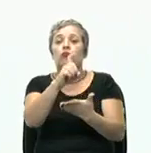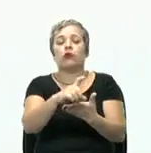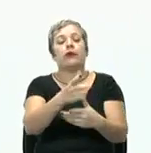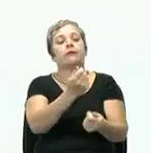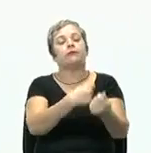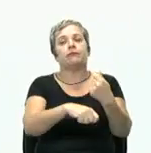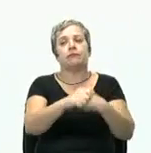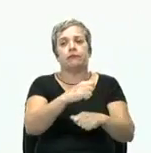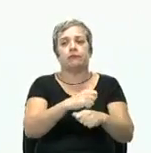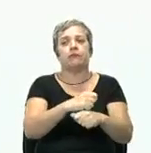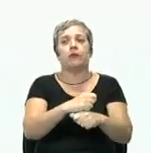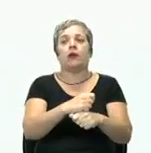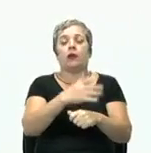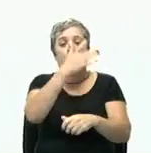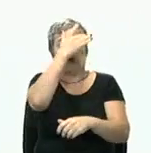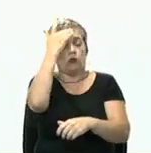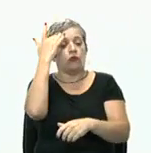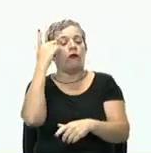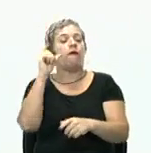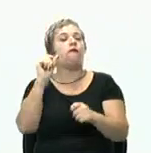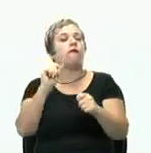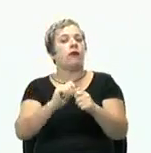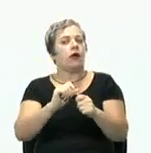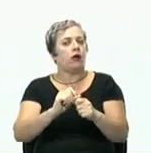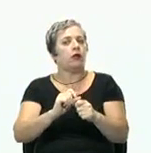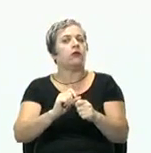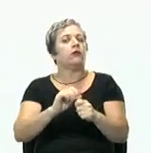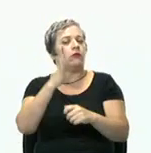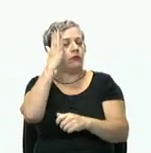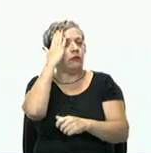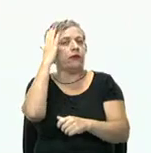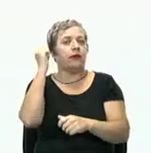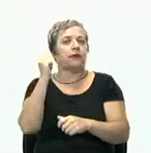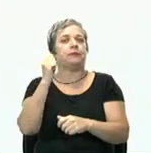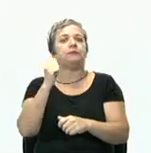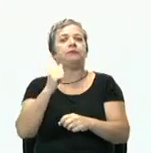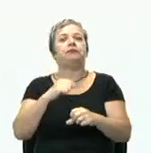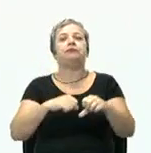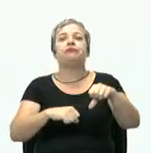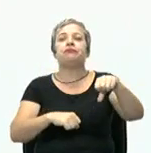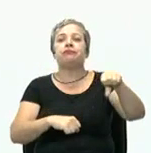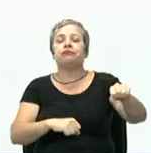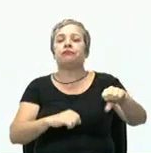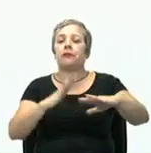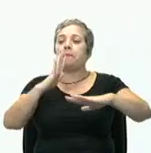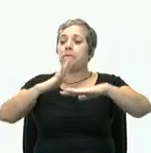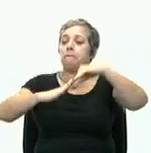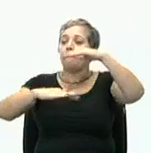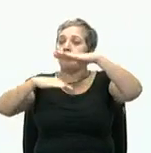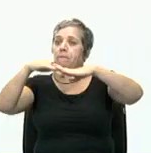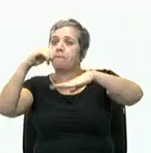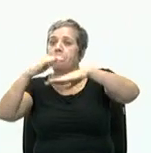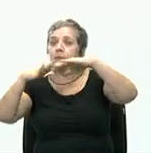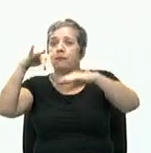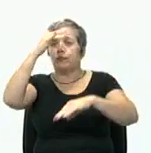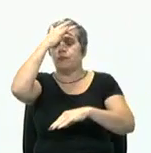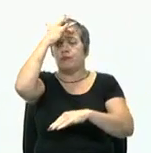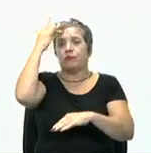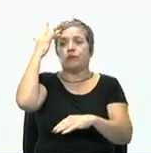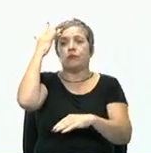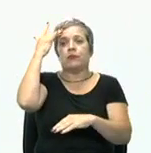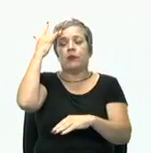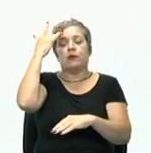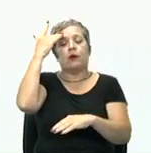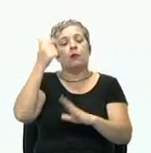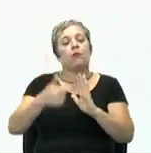administração. Cada um sabe o que tem e o que faz. Profissionalização dos participantes. É uma organização que